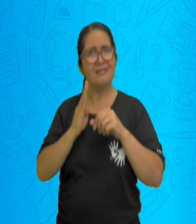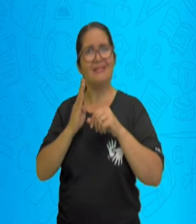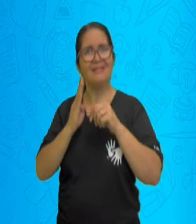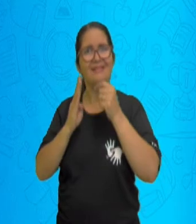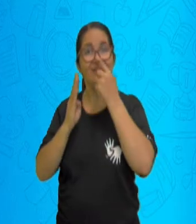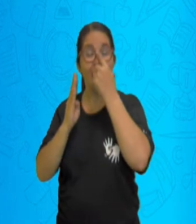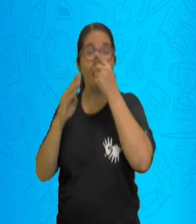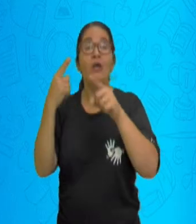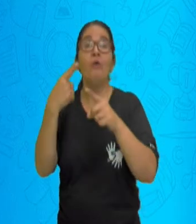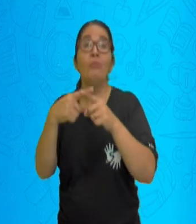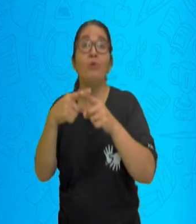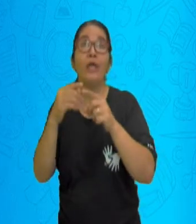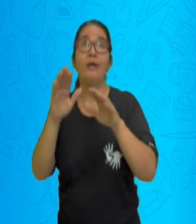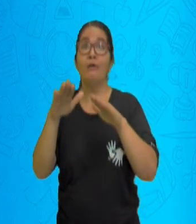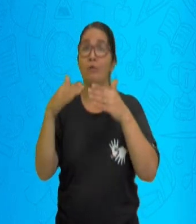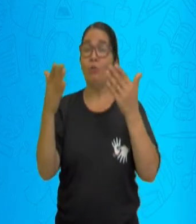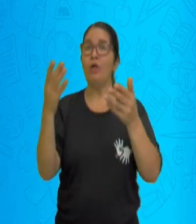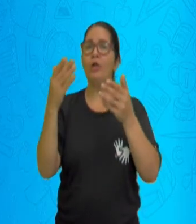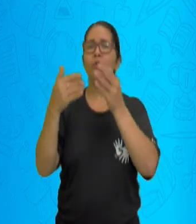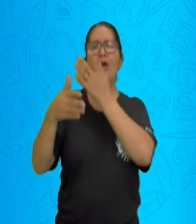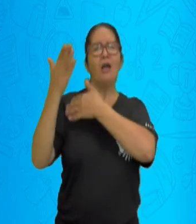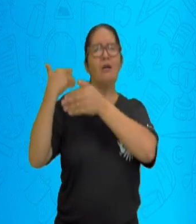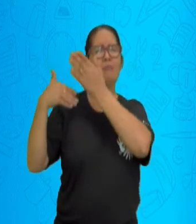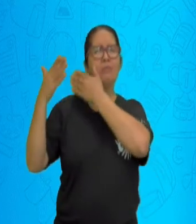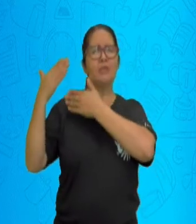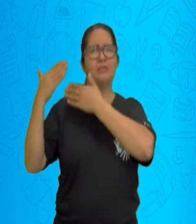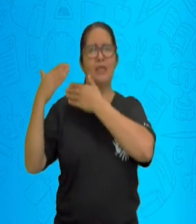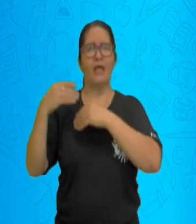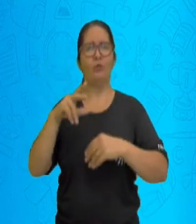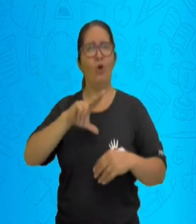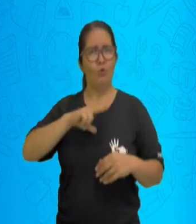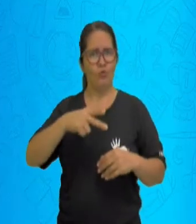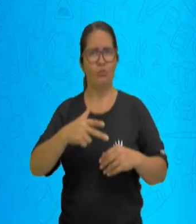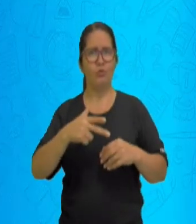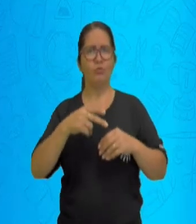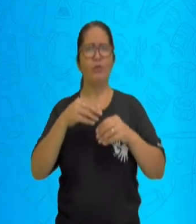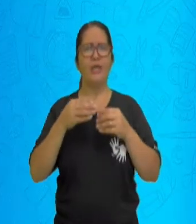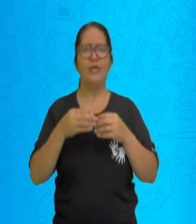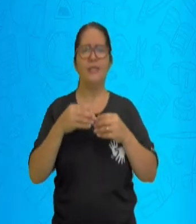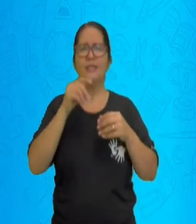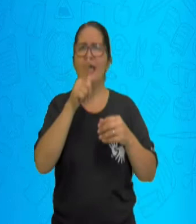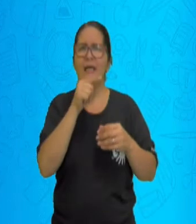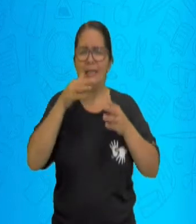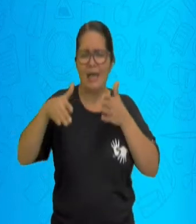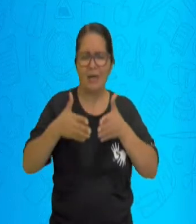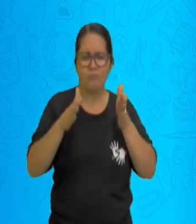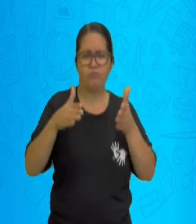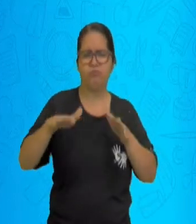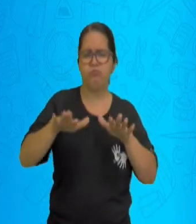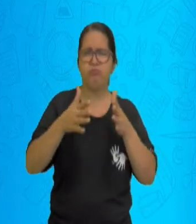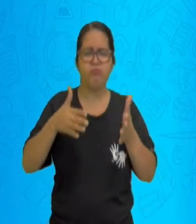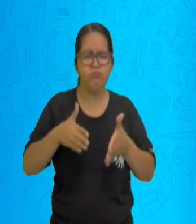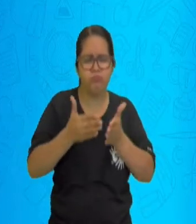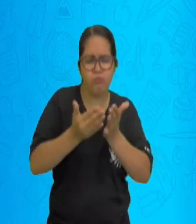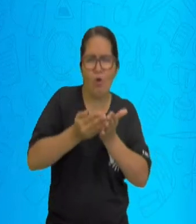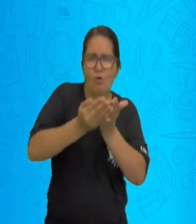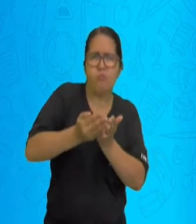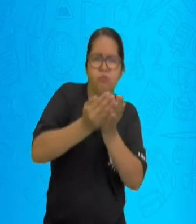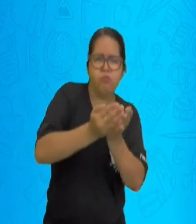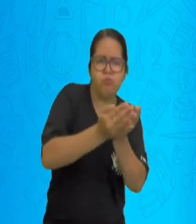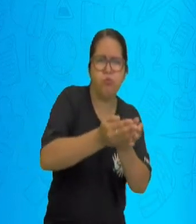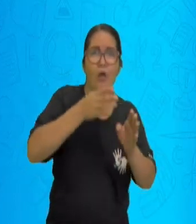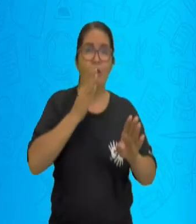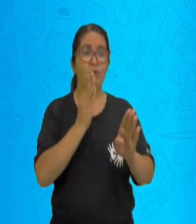ser uma terra muito fértil. Então, vieram várias pessoas para o nosso país da Europa. Os